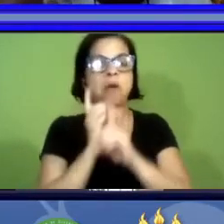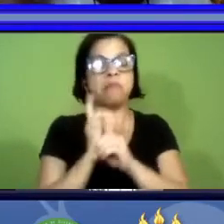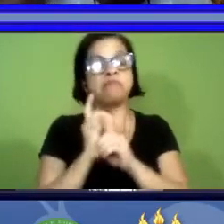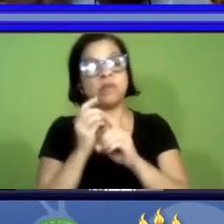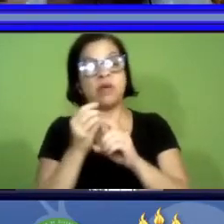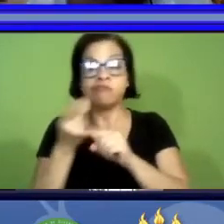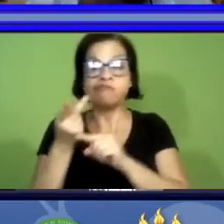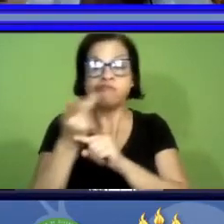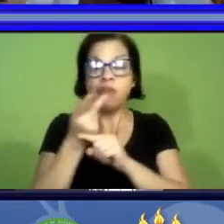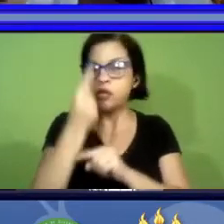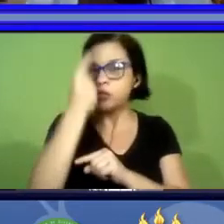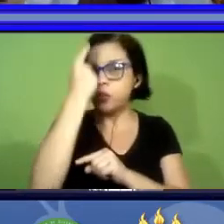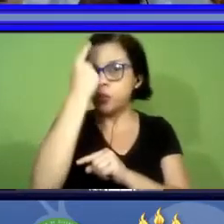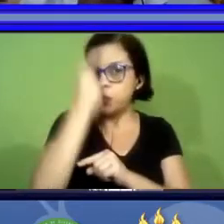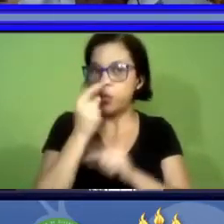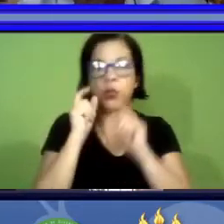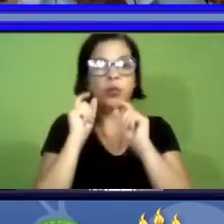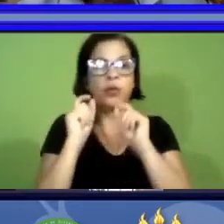procuram